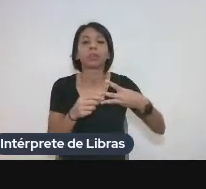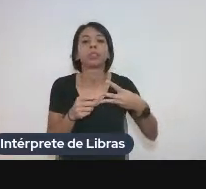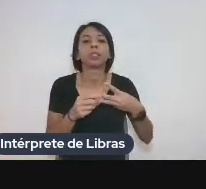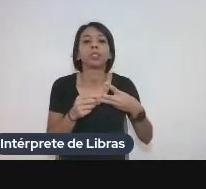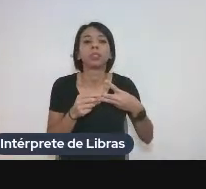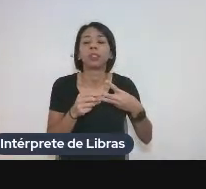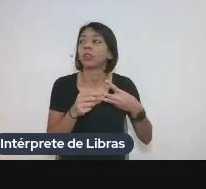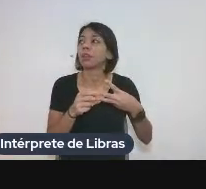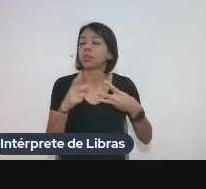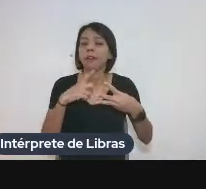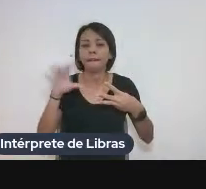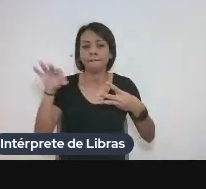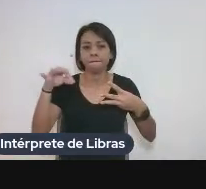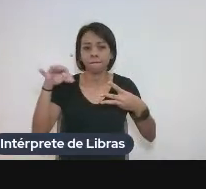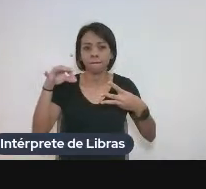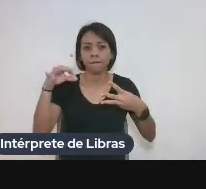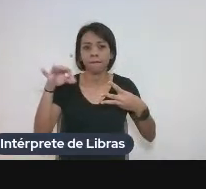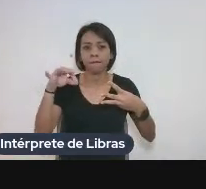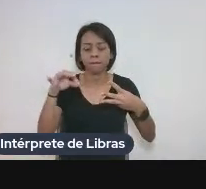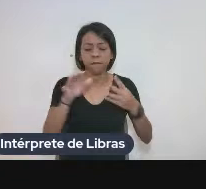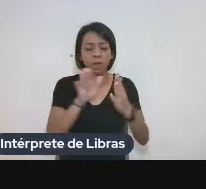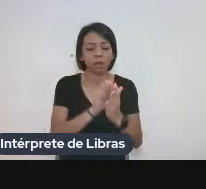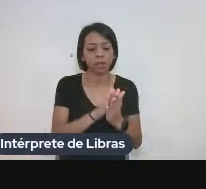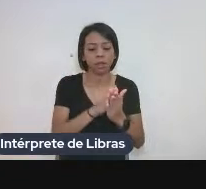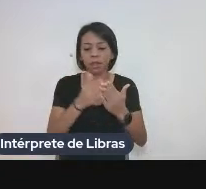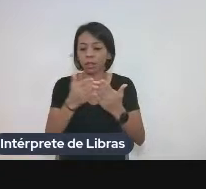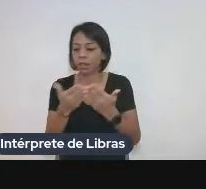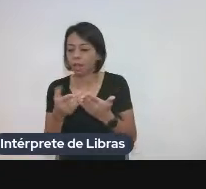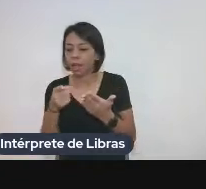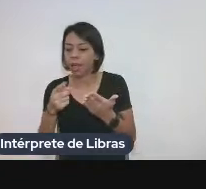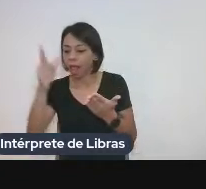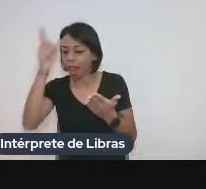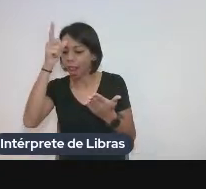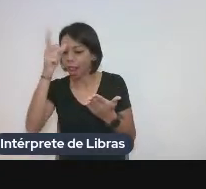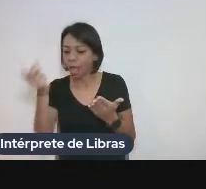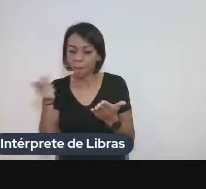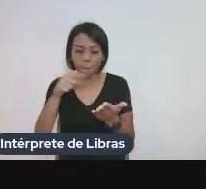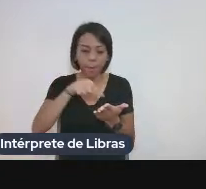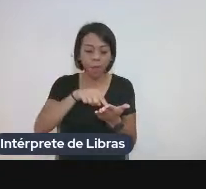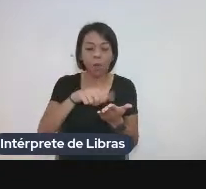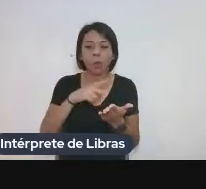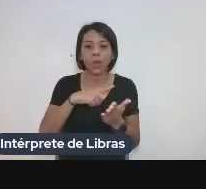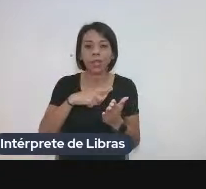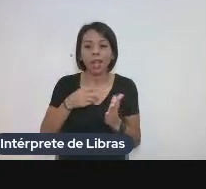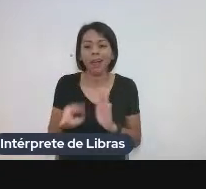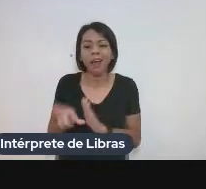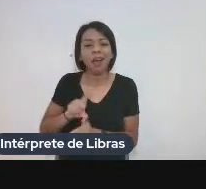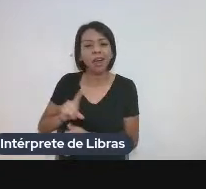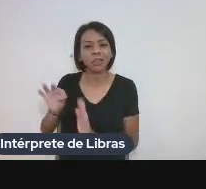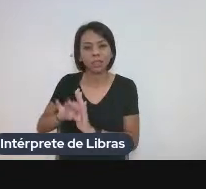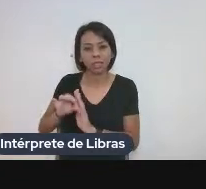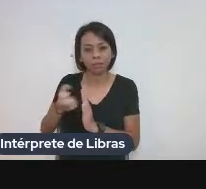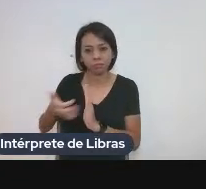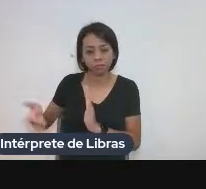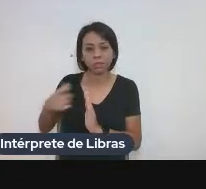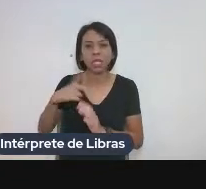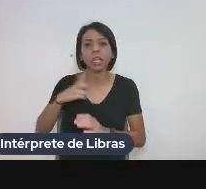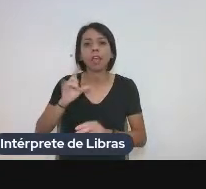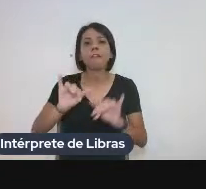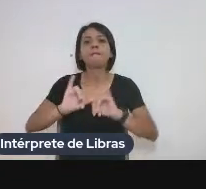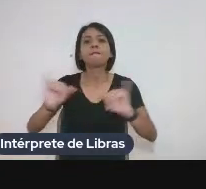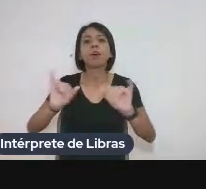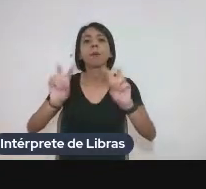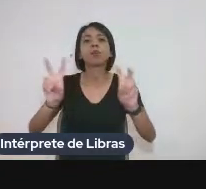uma folha que estaria espelhando de uma outra em alemão e que antecede o texto de Freud acrescenta informações